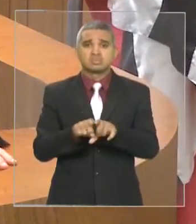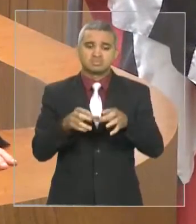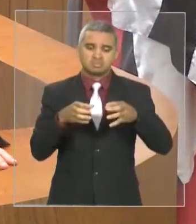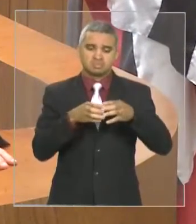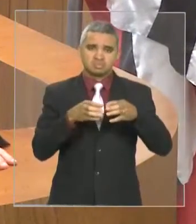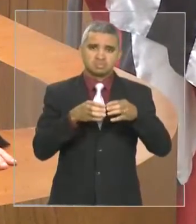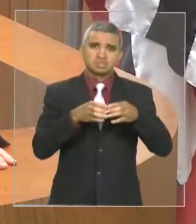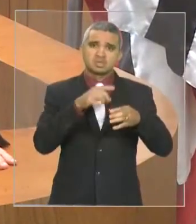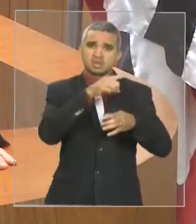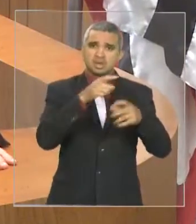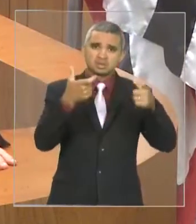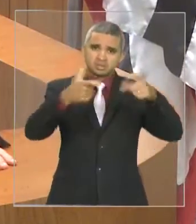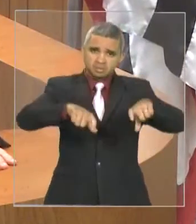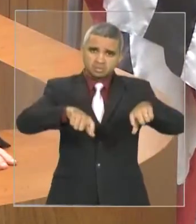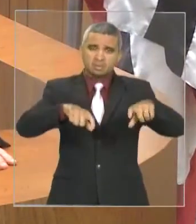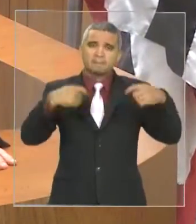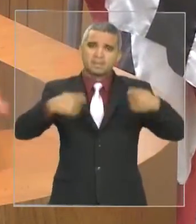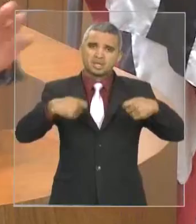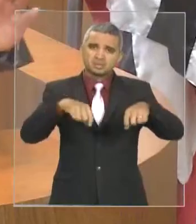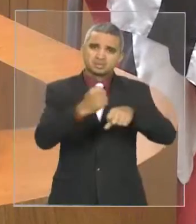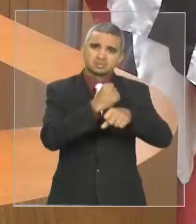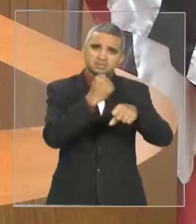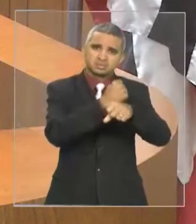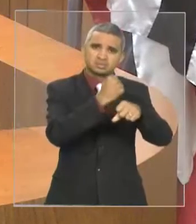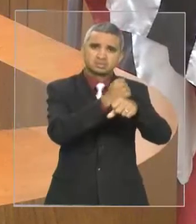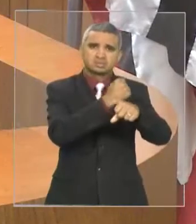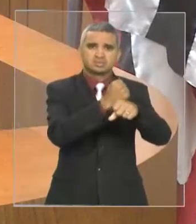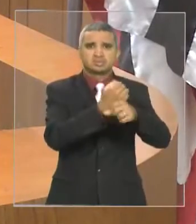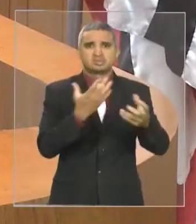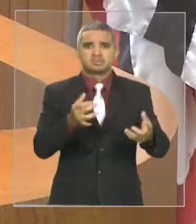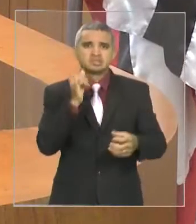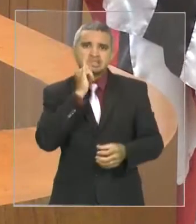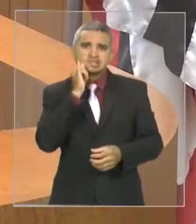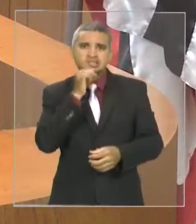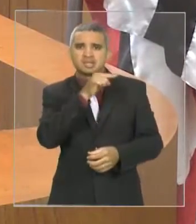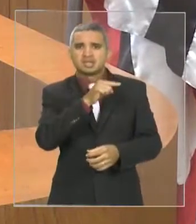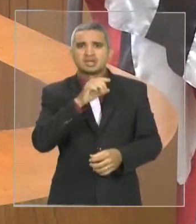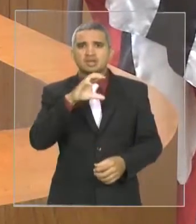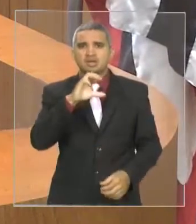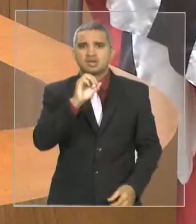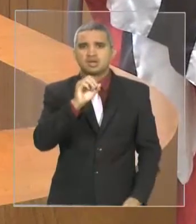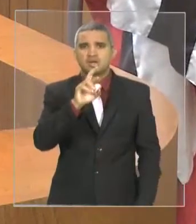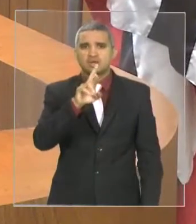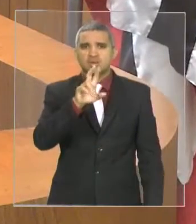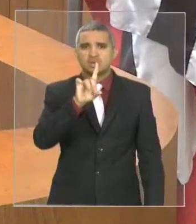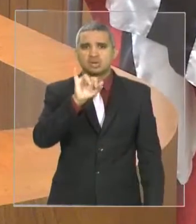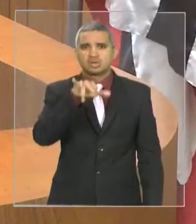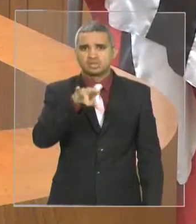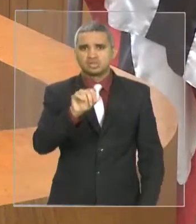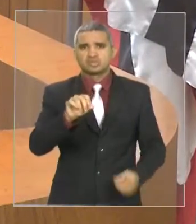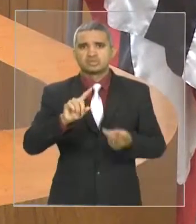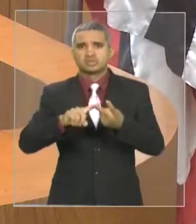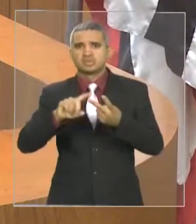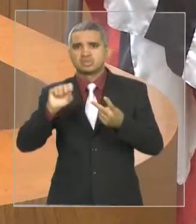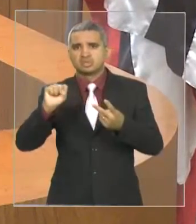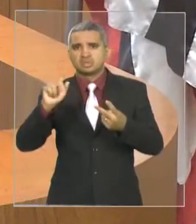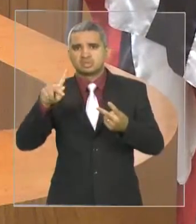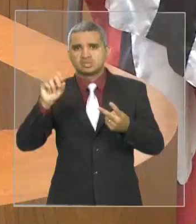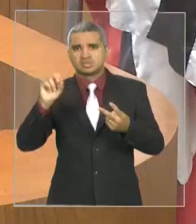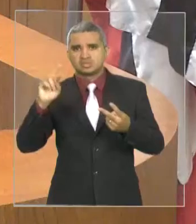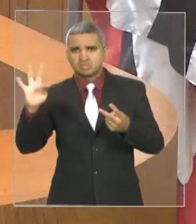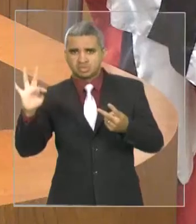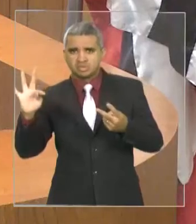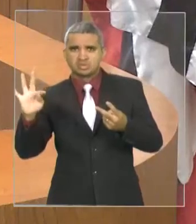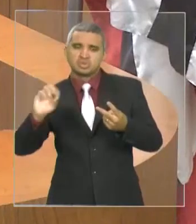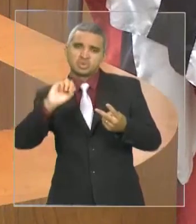melhorado. Vamos lá, digamos que tem uma Cordinho esporte pela Copa do Brasil, Cordinho e Bahia. vocês vão perder a oportunidade